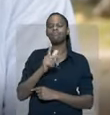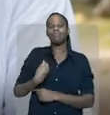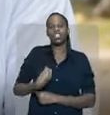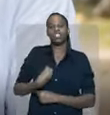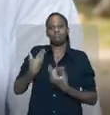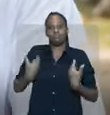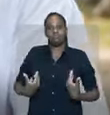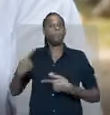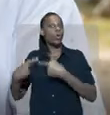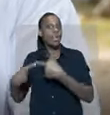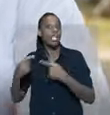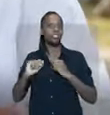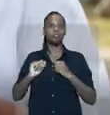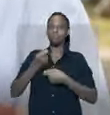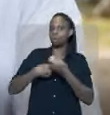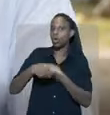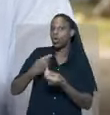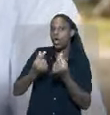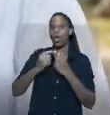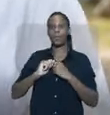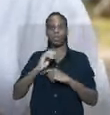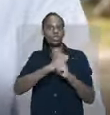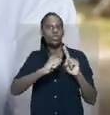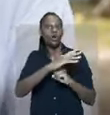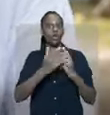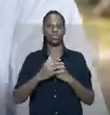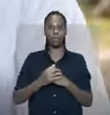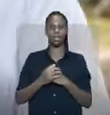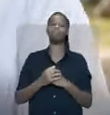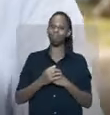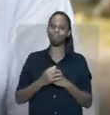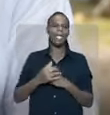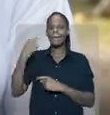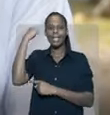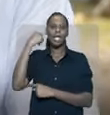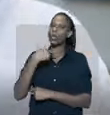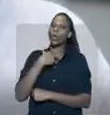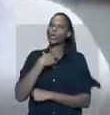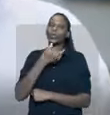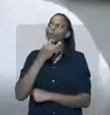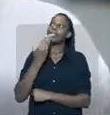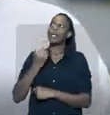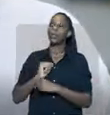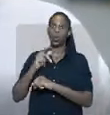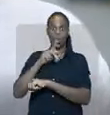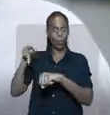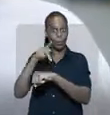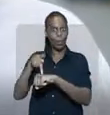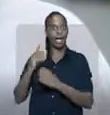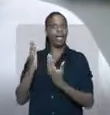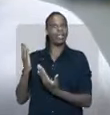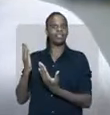que a gente consegue existir politicamente, economicamente, socialmente. Não se pode pensar